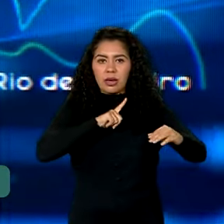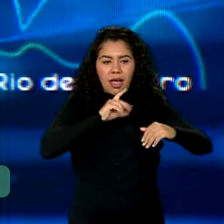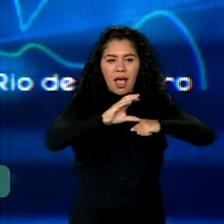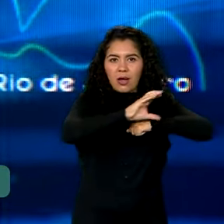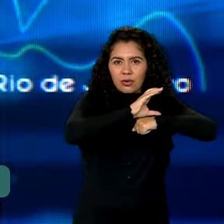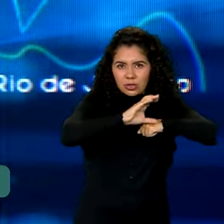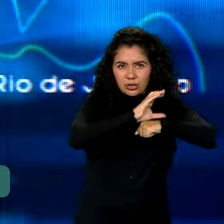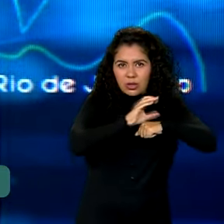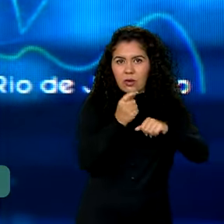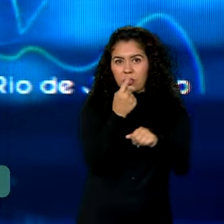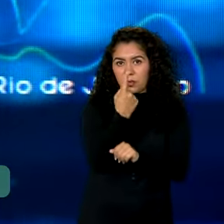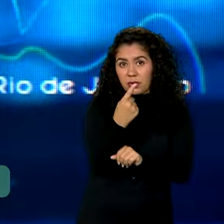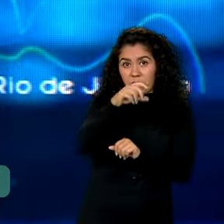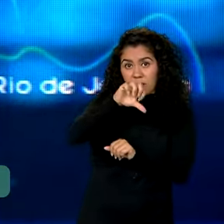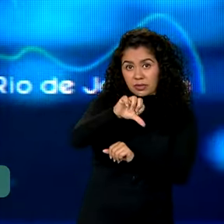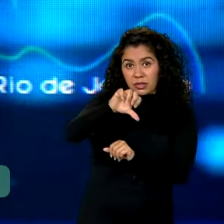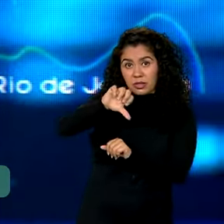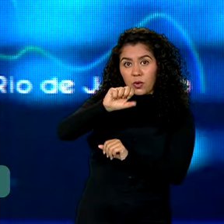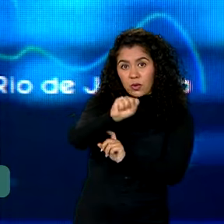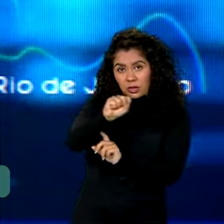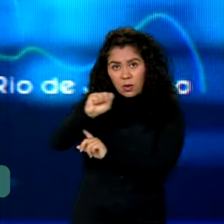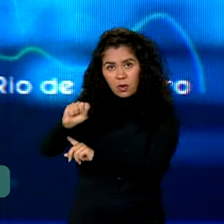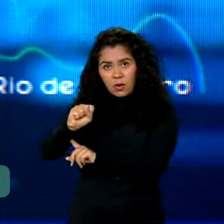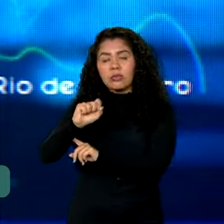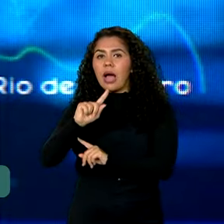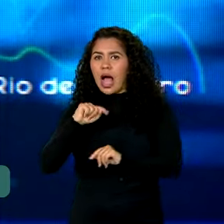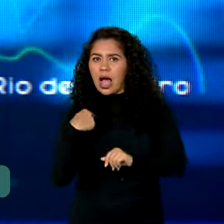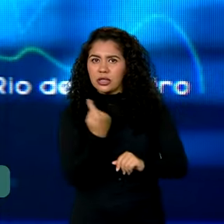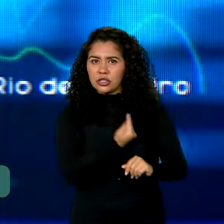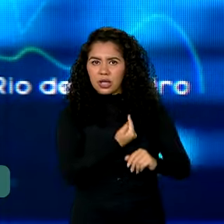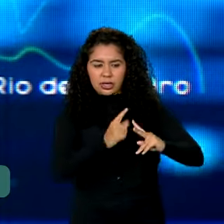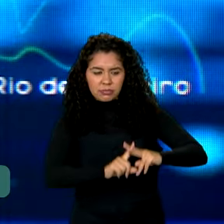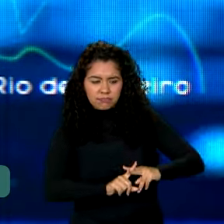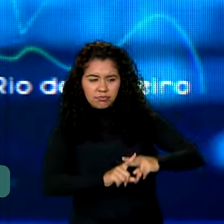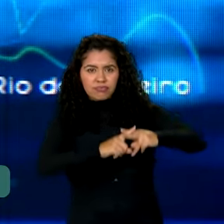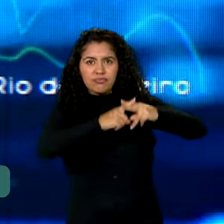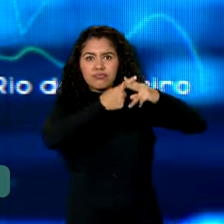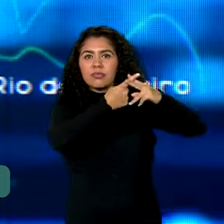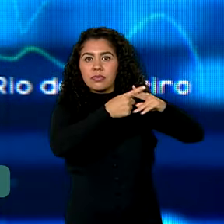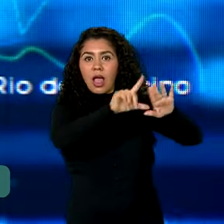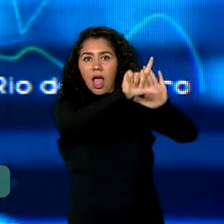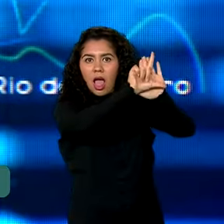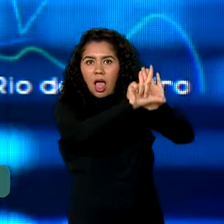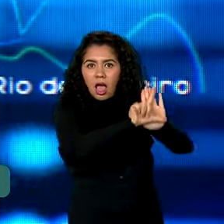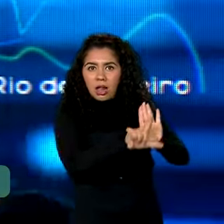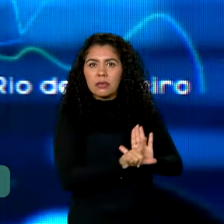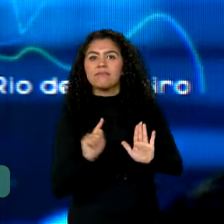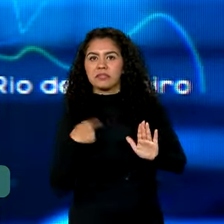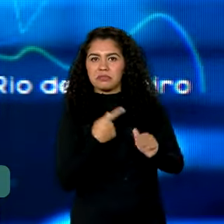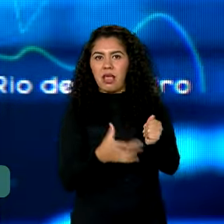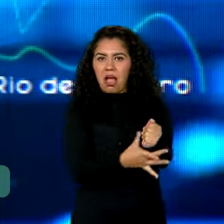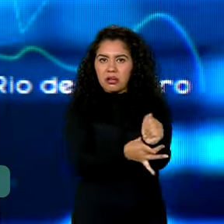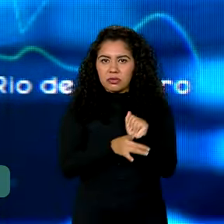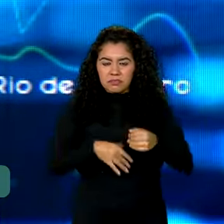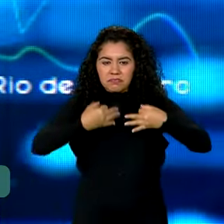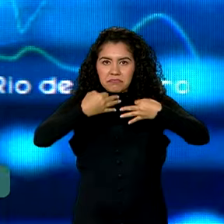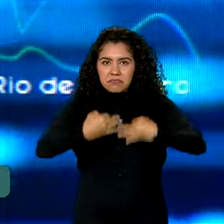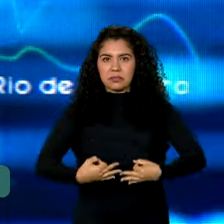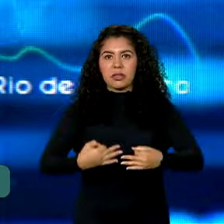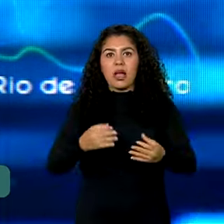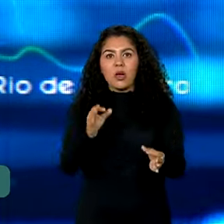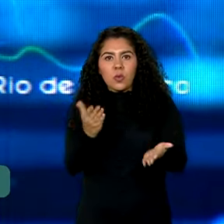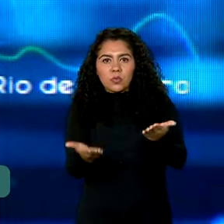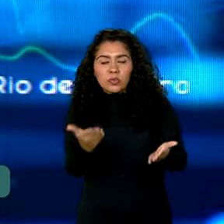1988, aperfeiçoamos nossos marcos legais e garantimos estabilidade jurídica.